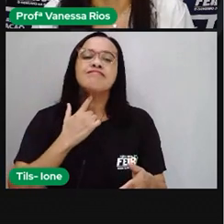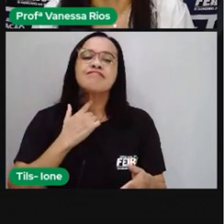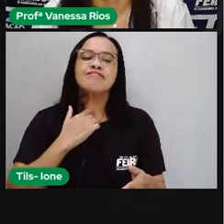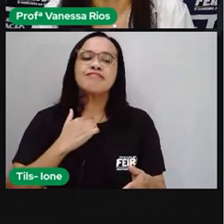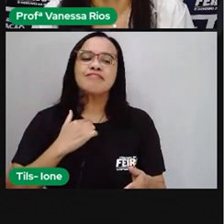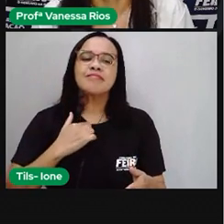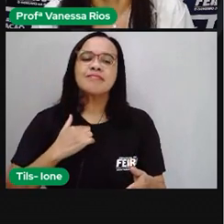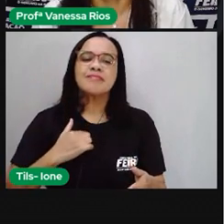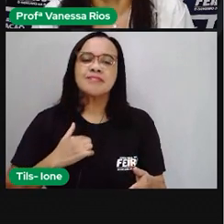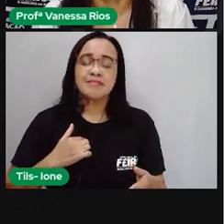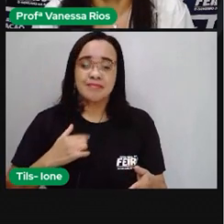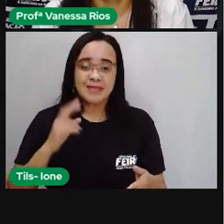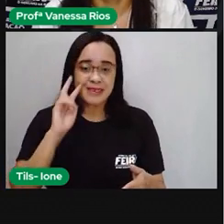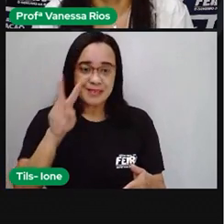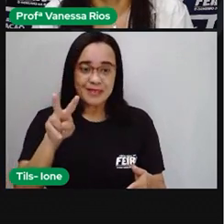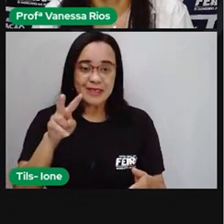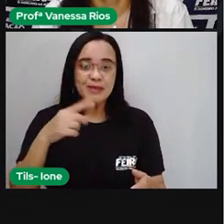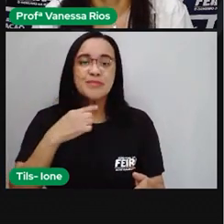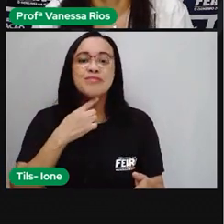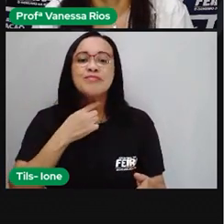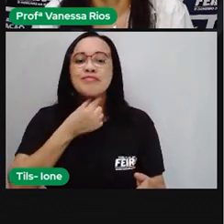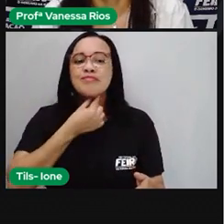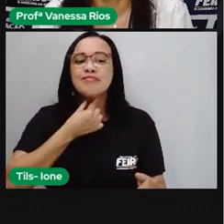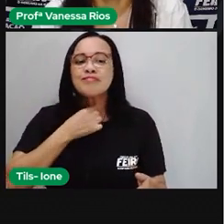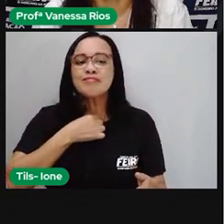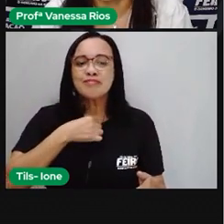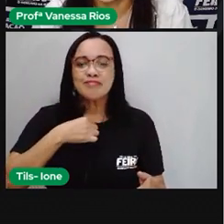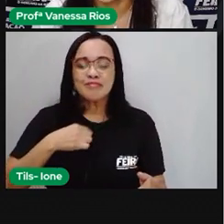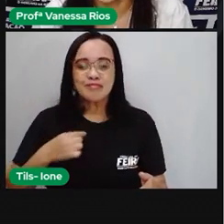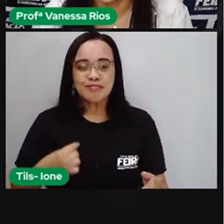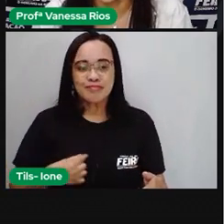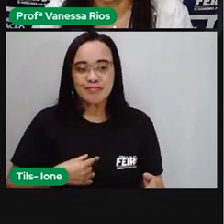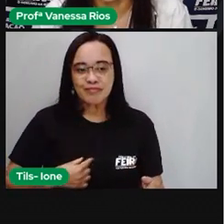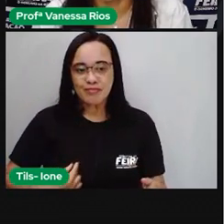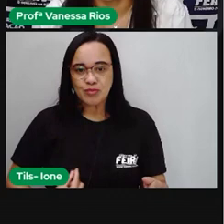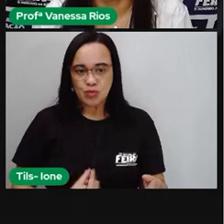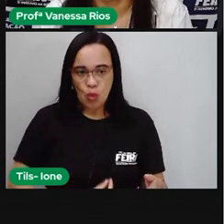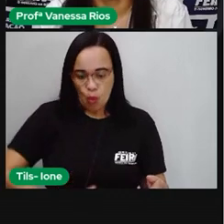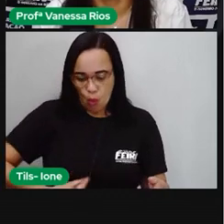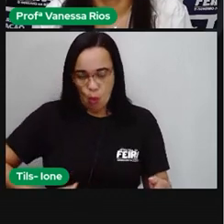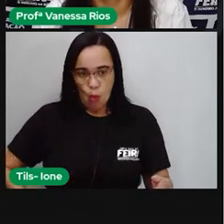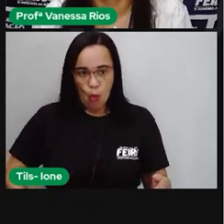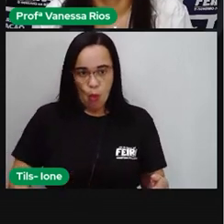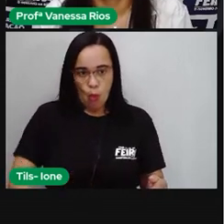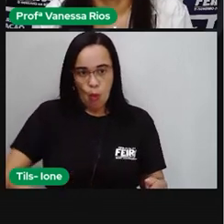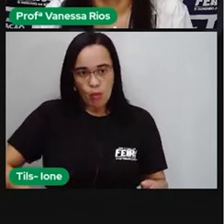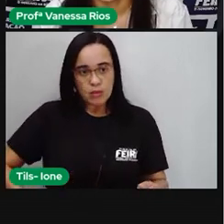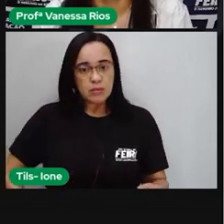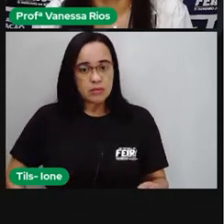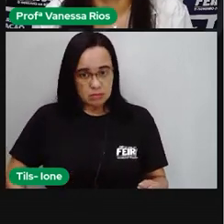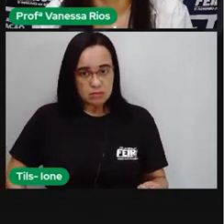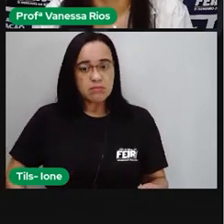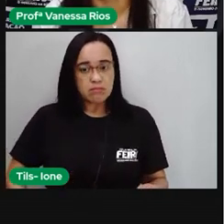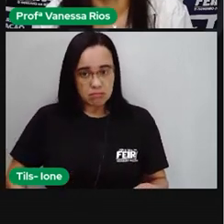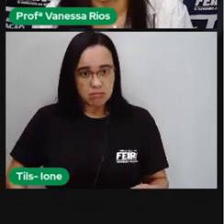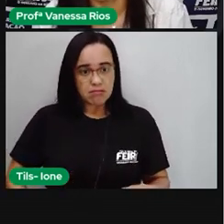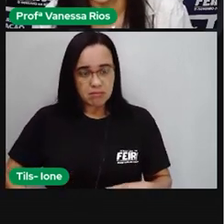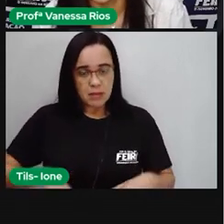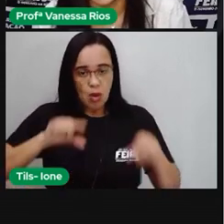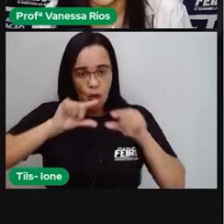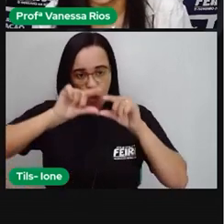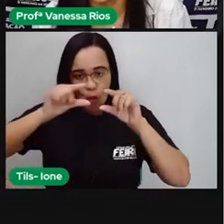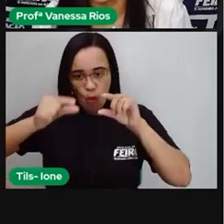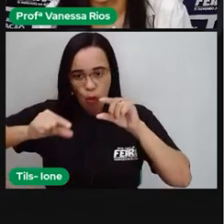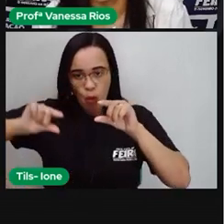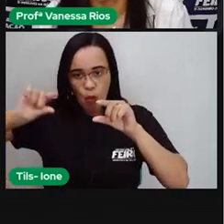desce aí pelo esôfago, chega até o estômago, passa pelo intestino